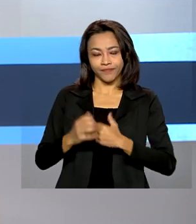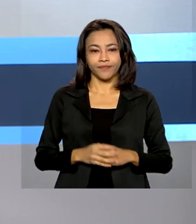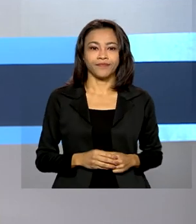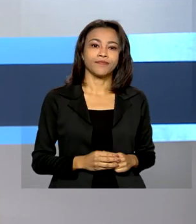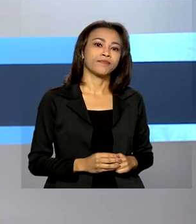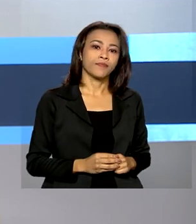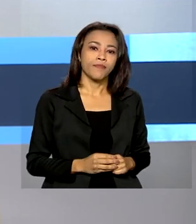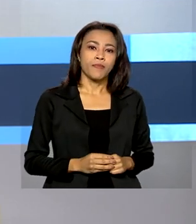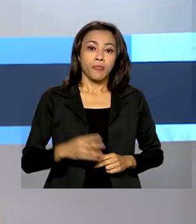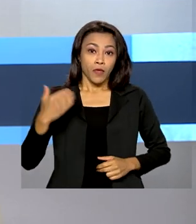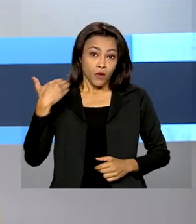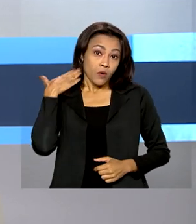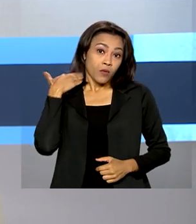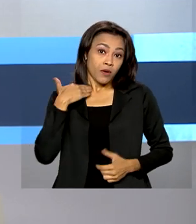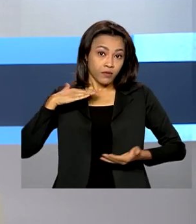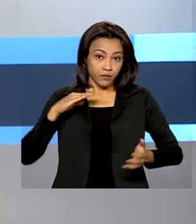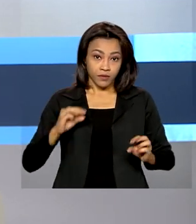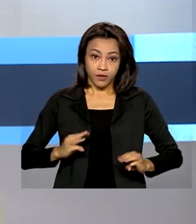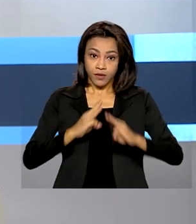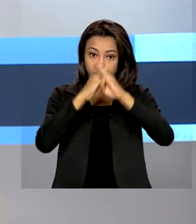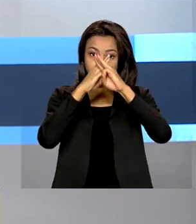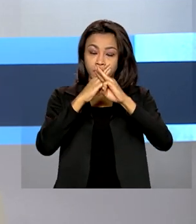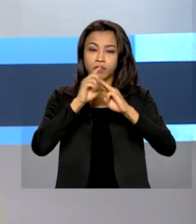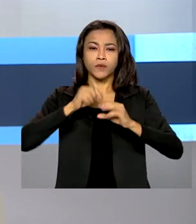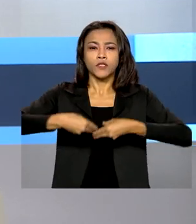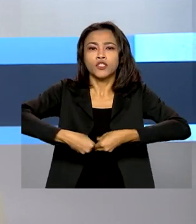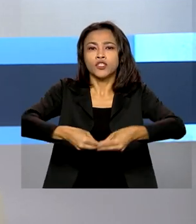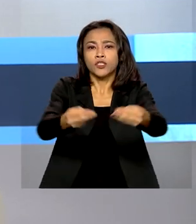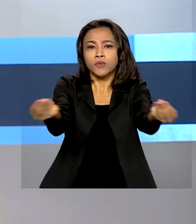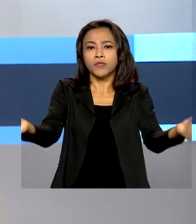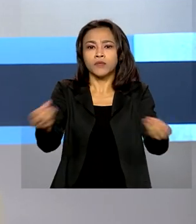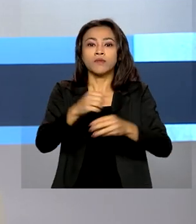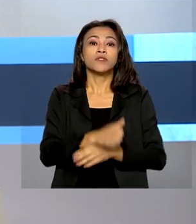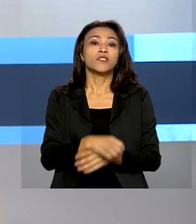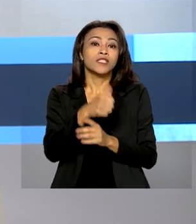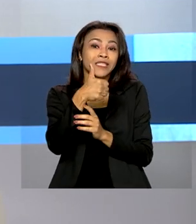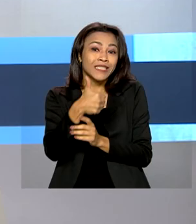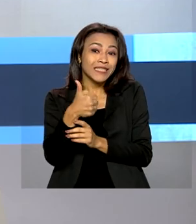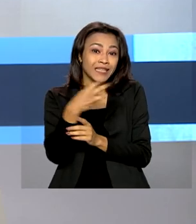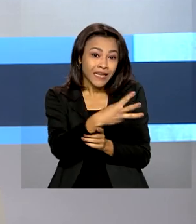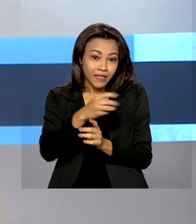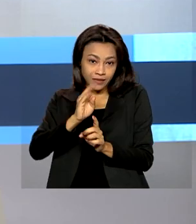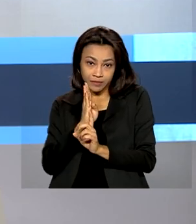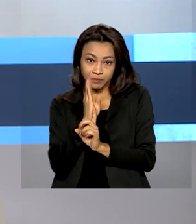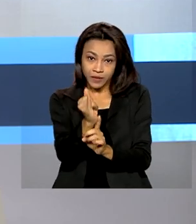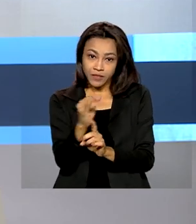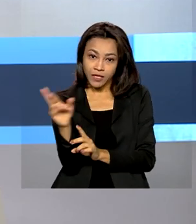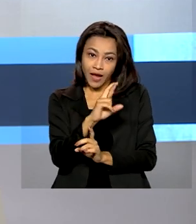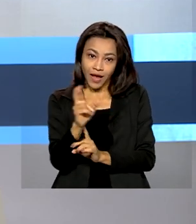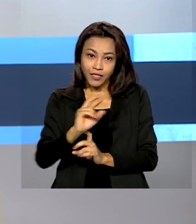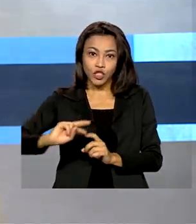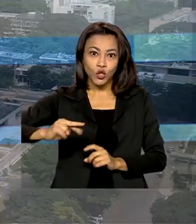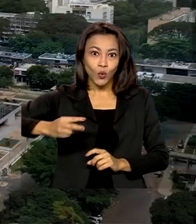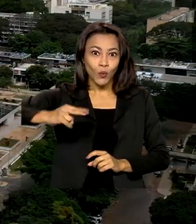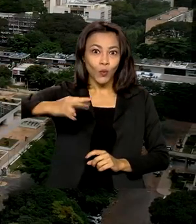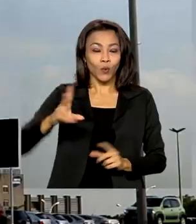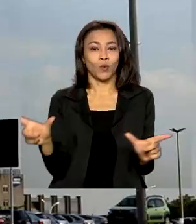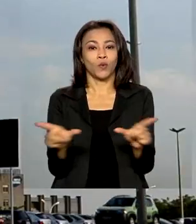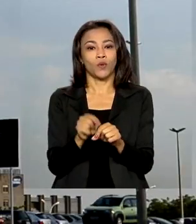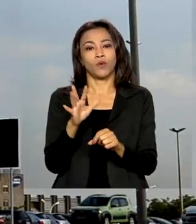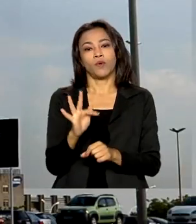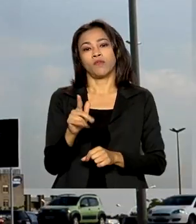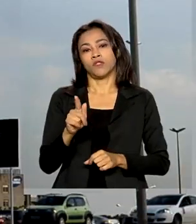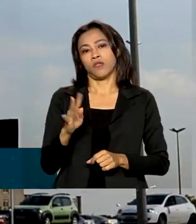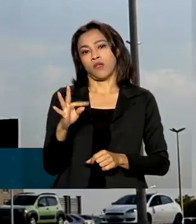A Caixa concluiu a distribuição de 13 bilhões de reais de lucro do FGTS, o Fundo de Garantia do Tempo de